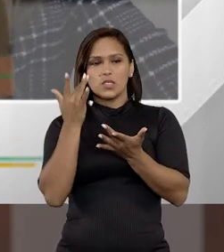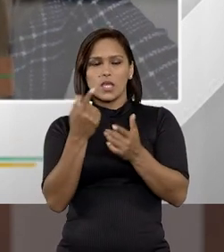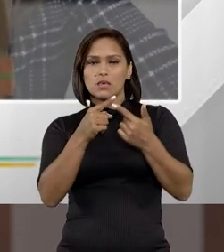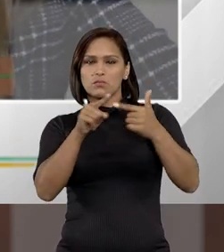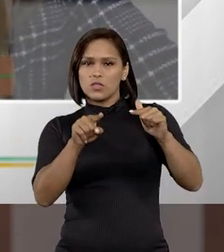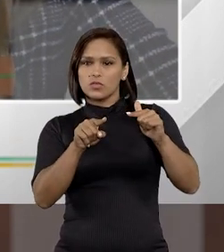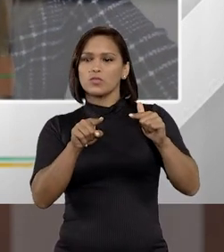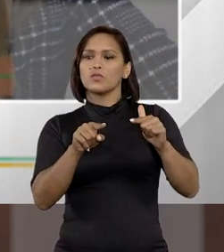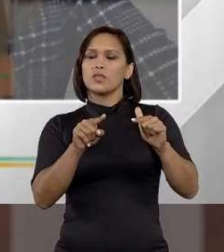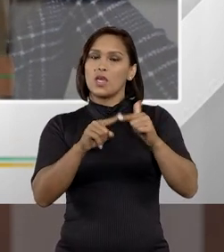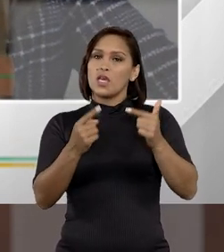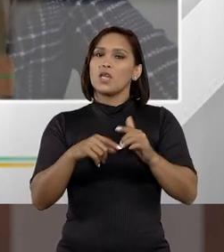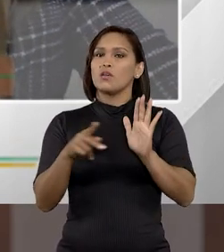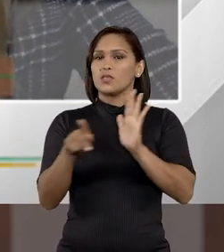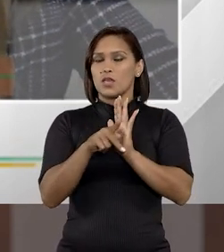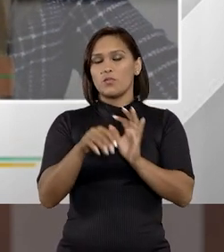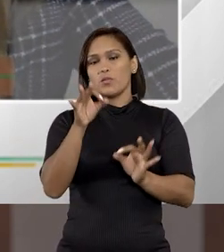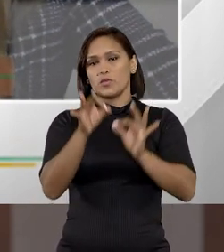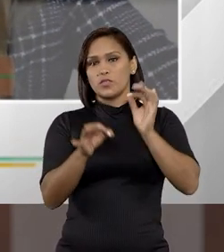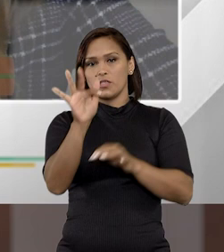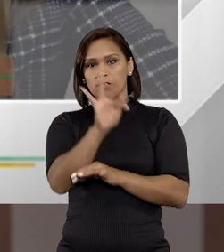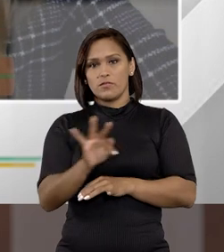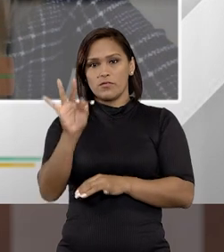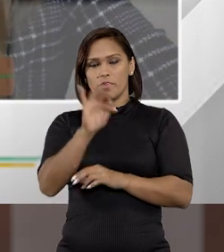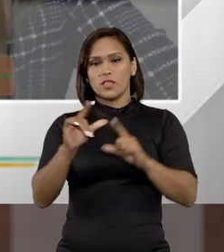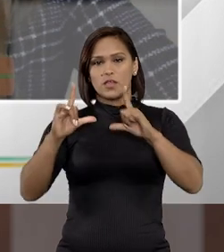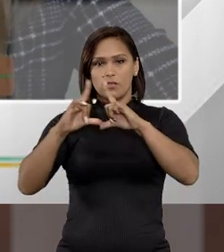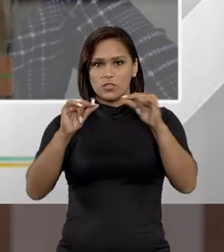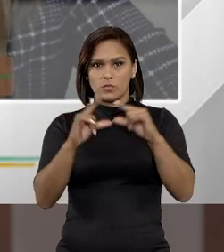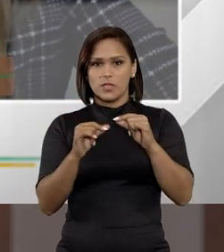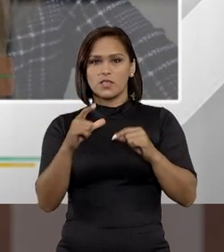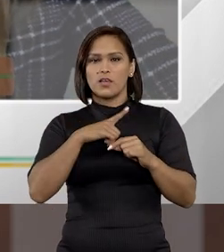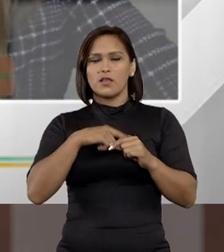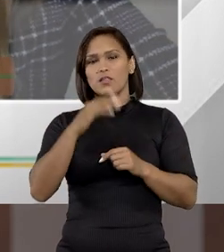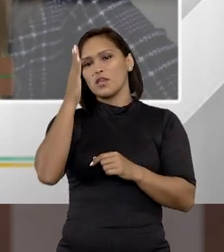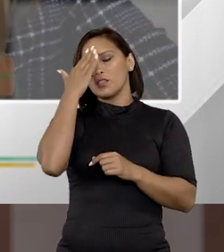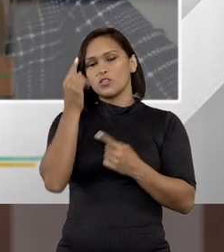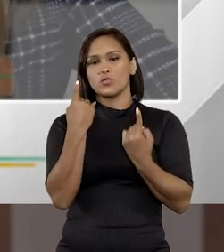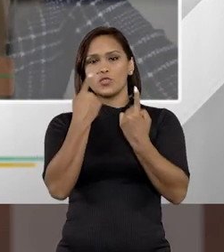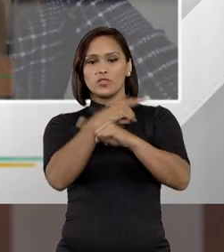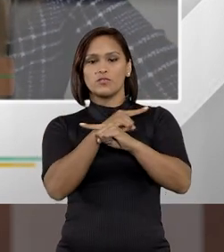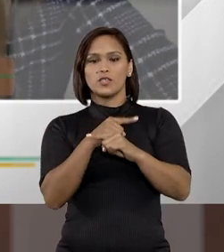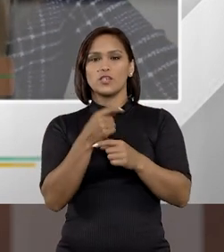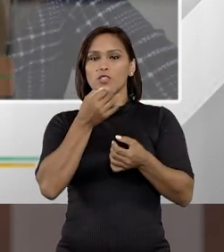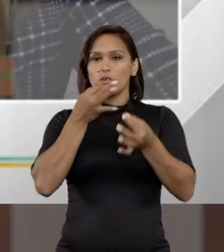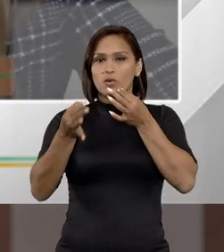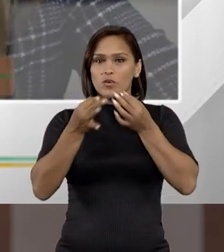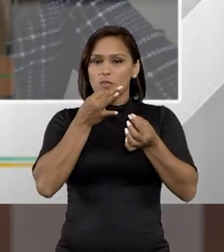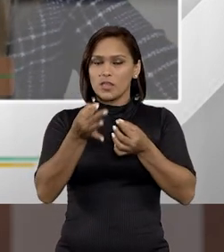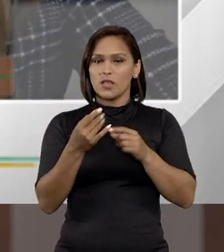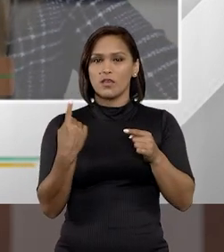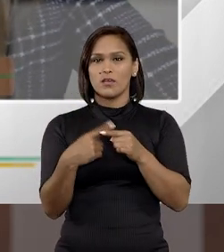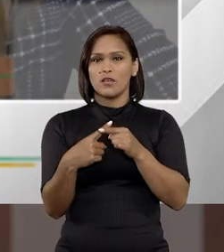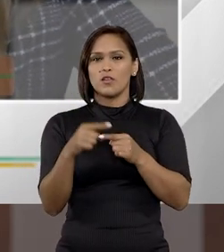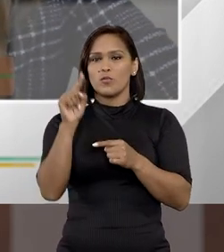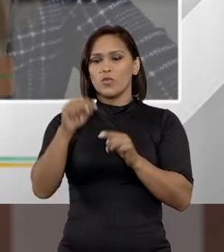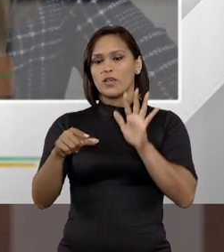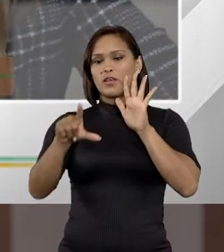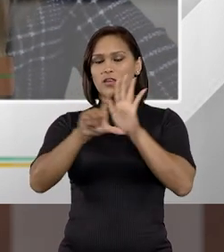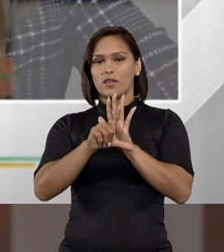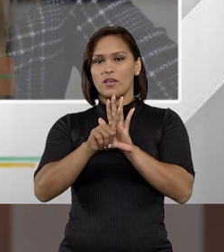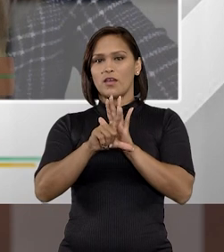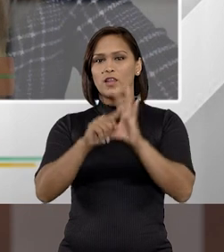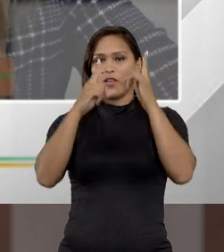discordância, eu sei que a própria Justiça Federal do Distrito Federal tem um entendimento oposto ao que eu comentei aqui, no sentido de que